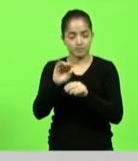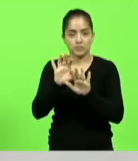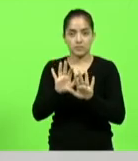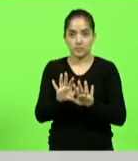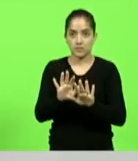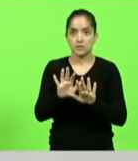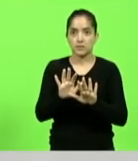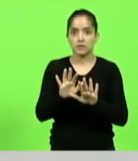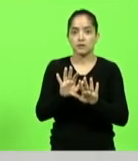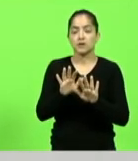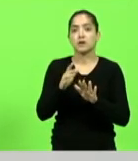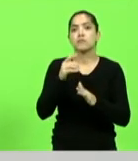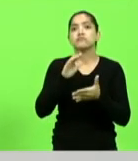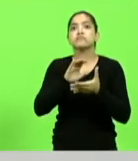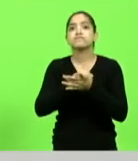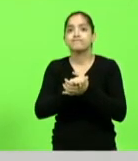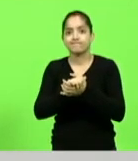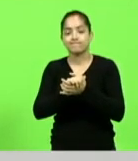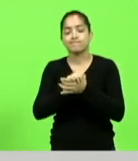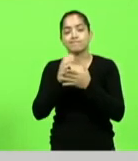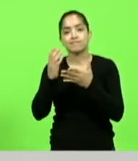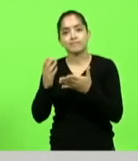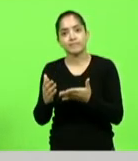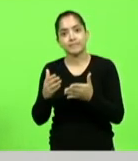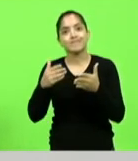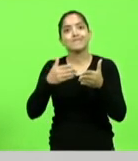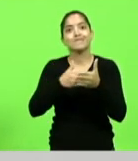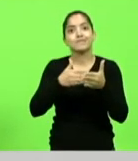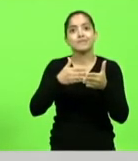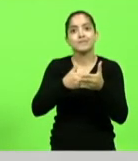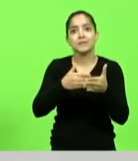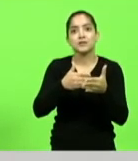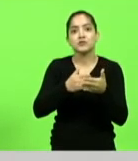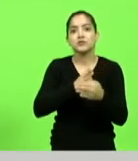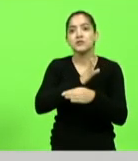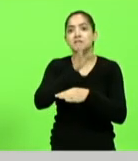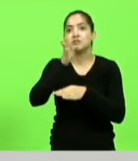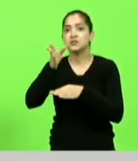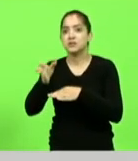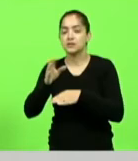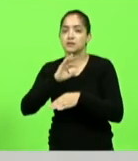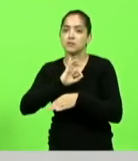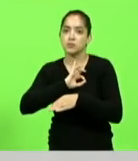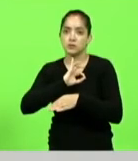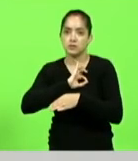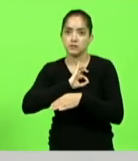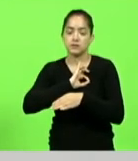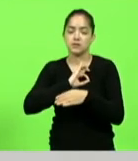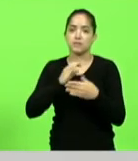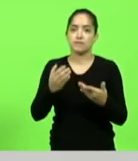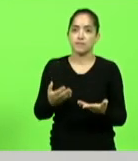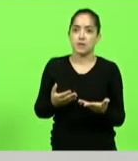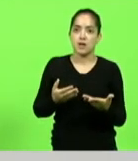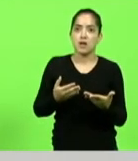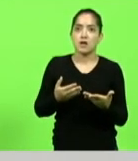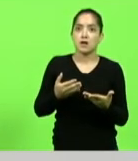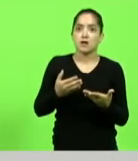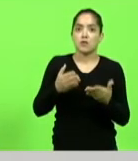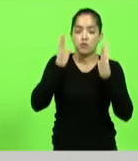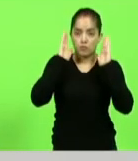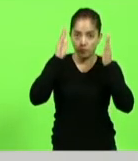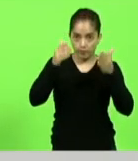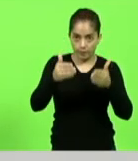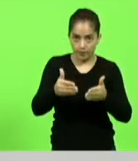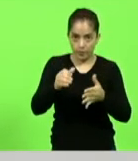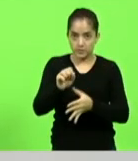companheiro o que a impedia de dirigir suas autoridades em função desse cenário o fórum brasileiro de